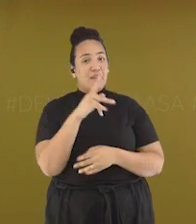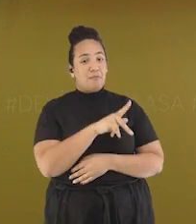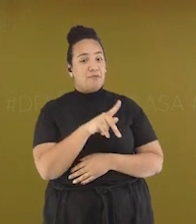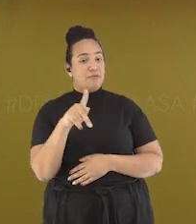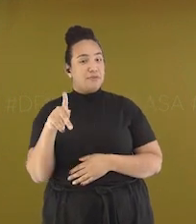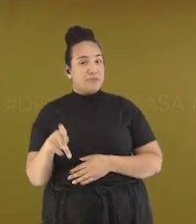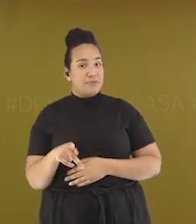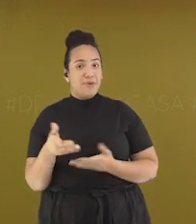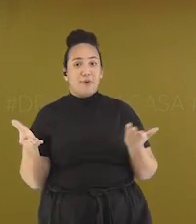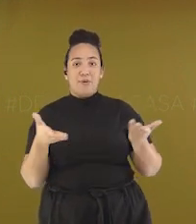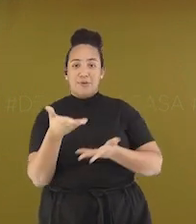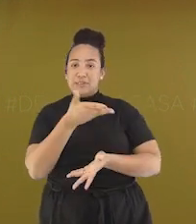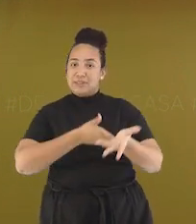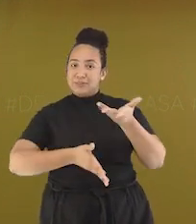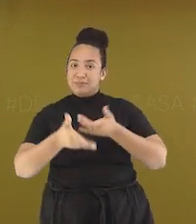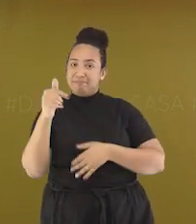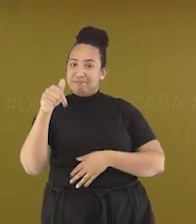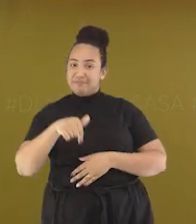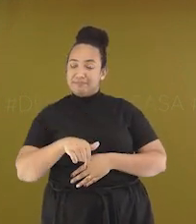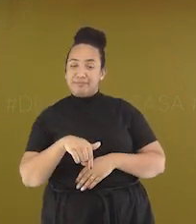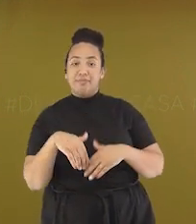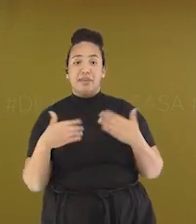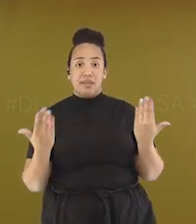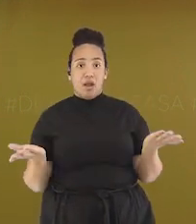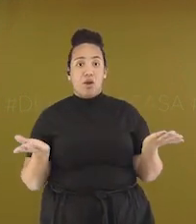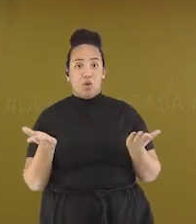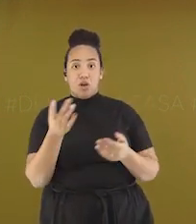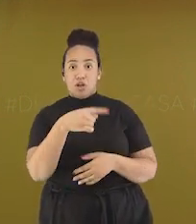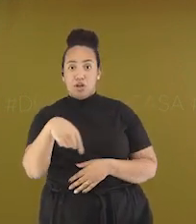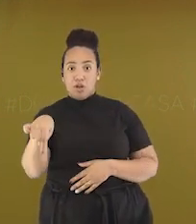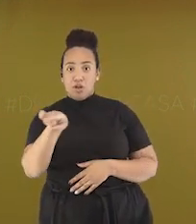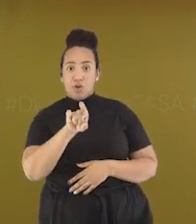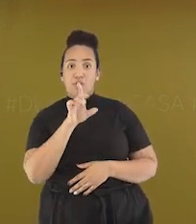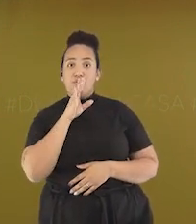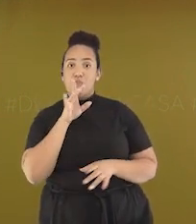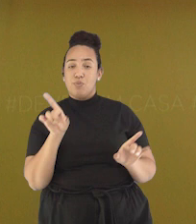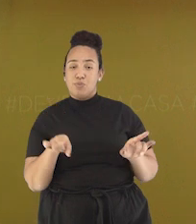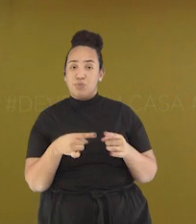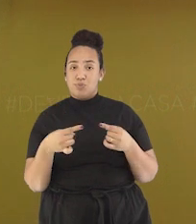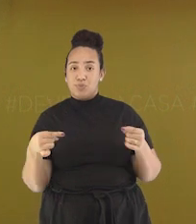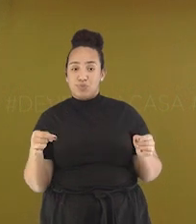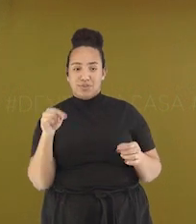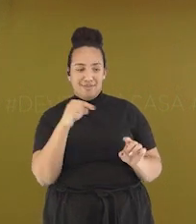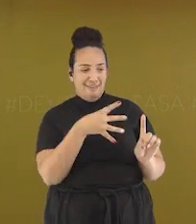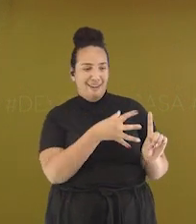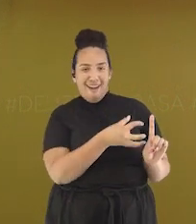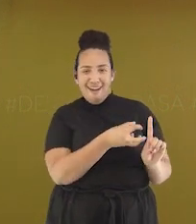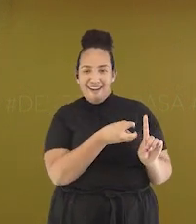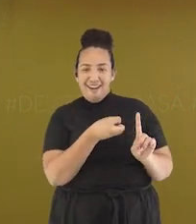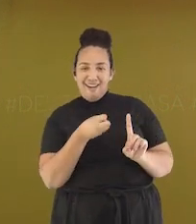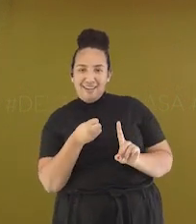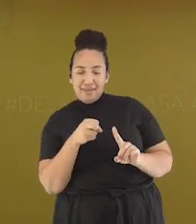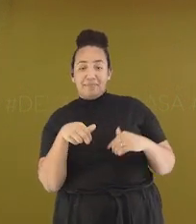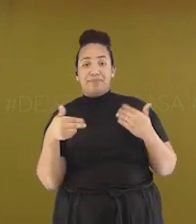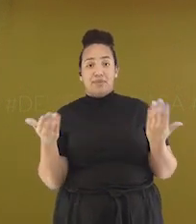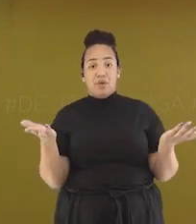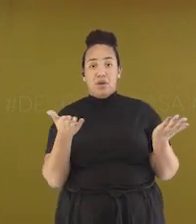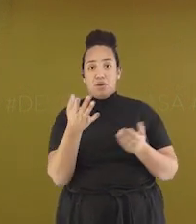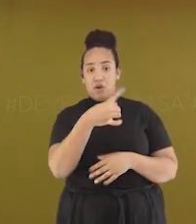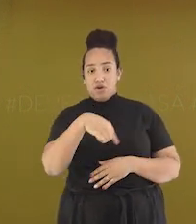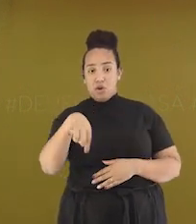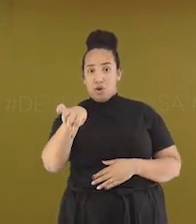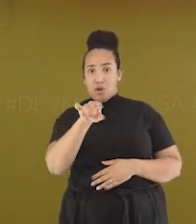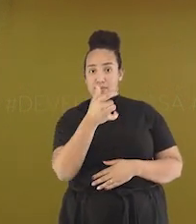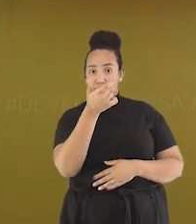pela sua participação Agora que já ouvimos a música na puxada de rede Vamos analisar as palavras da música?